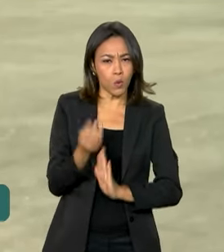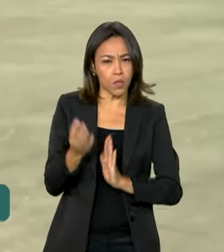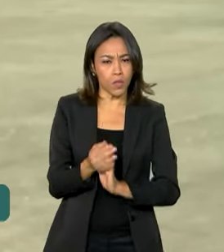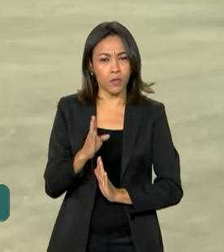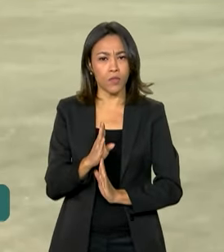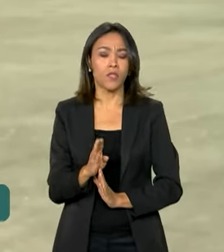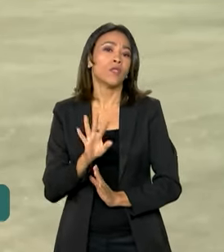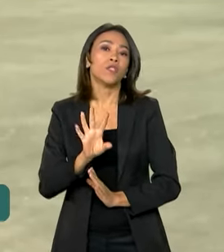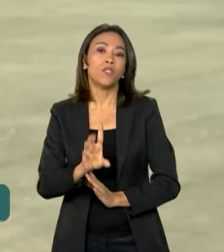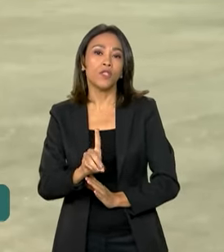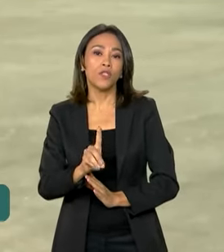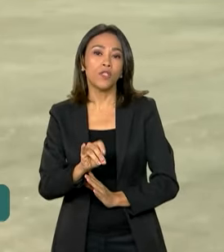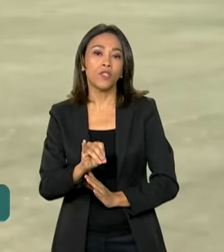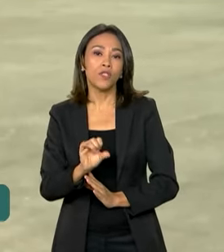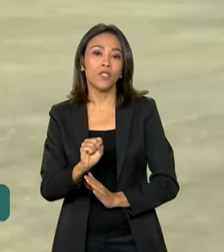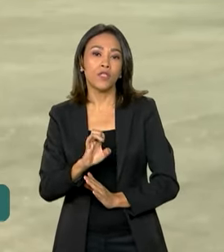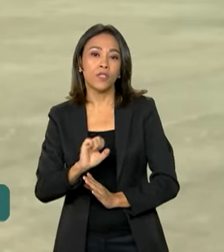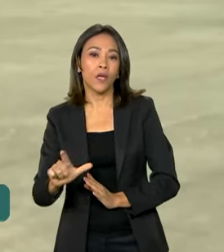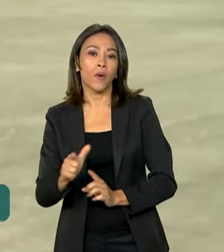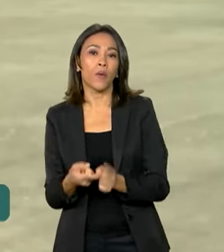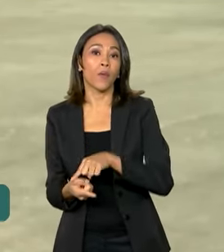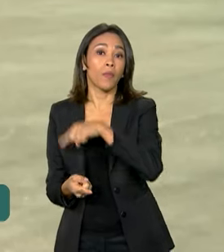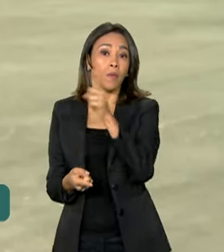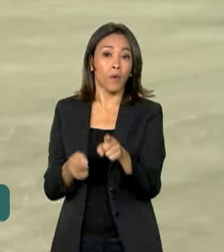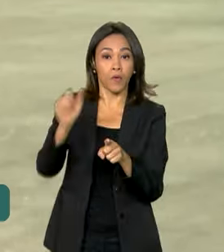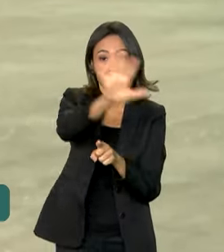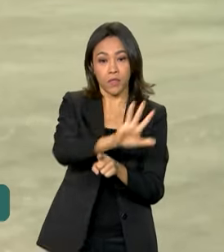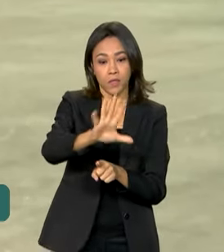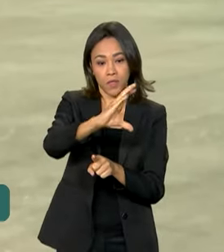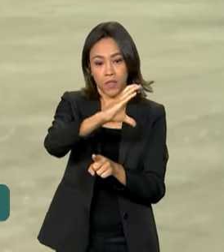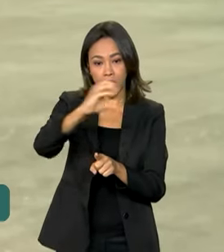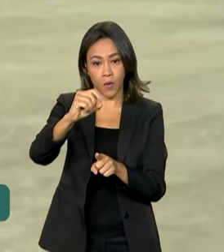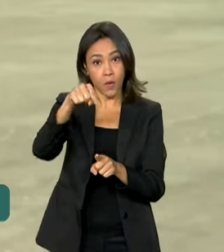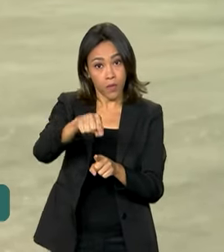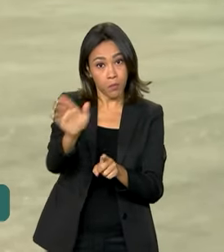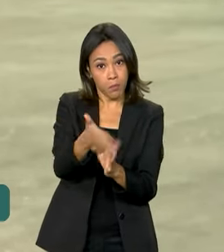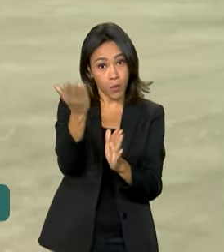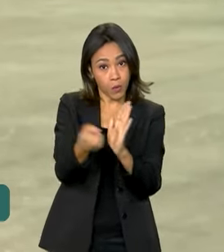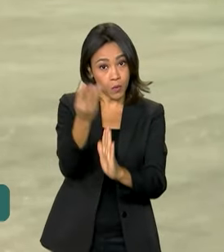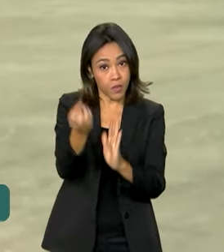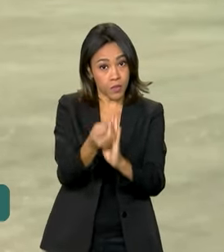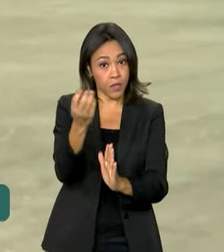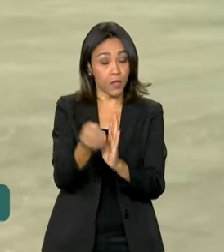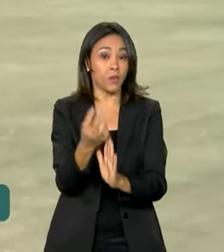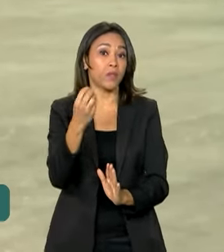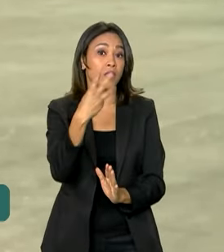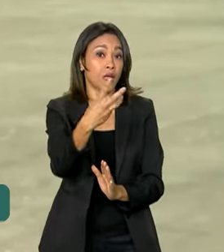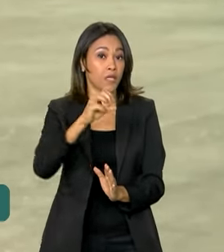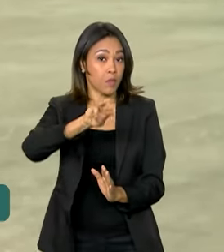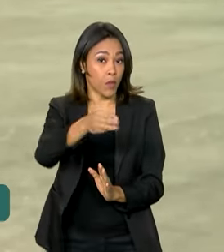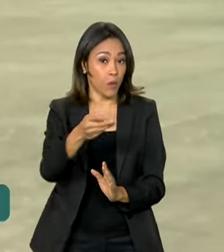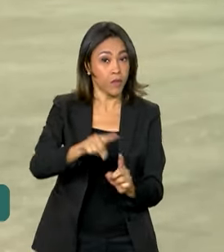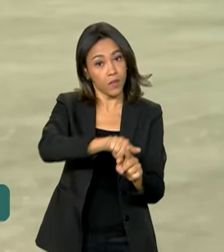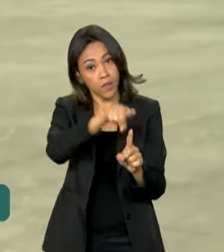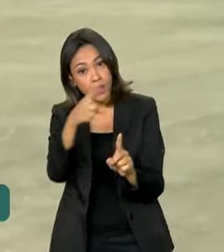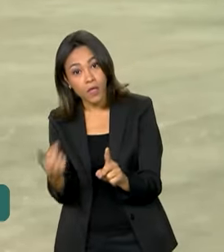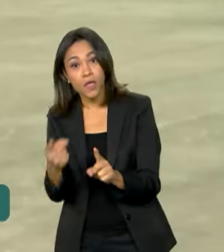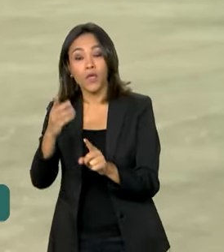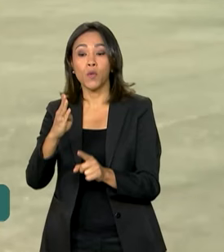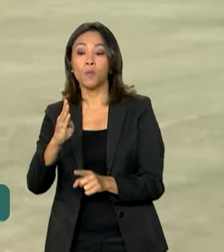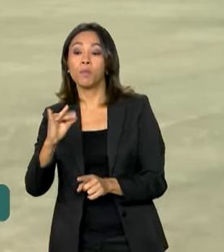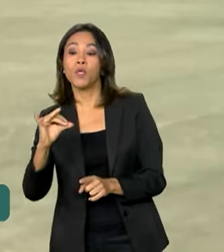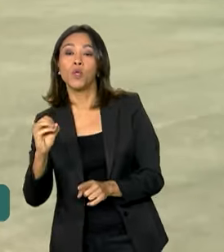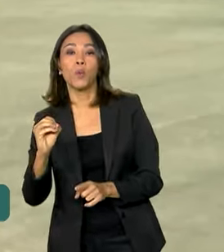3 bilhões de litros, seguida da região centro-oeste, que produziu também cerca de 3 bilhões de litros. E o biometano também